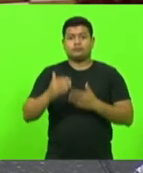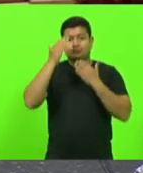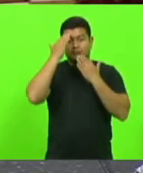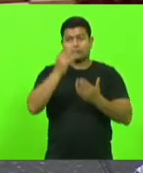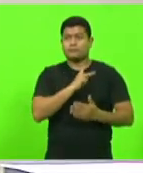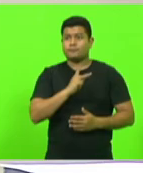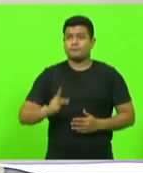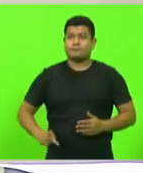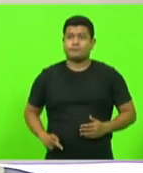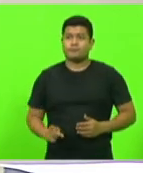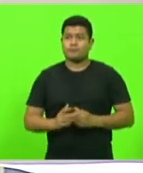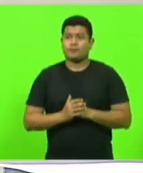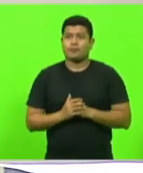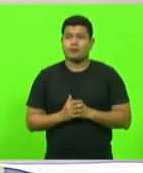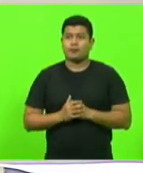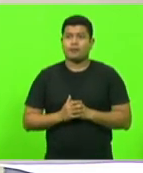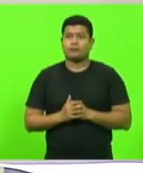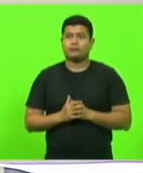presidente.